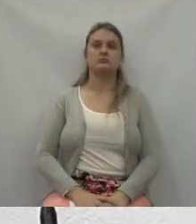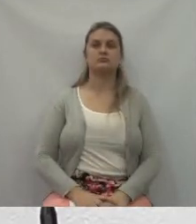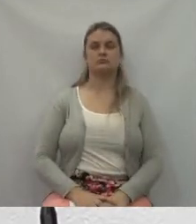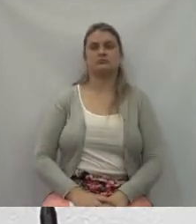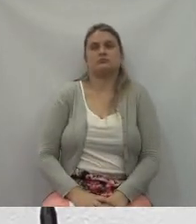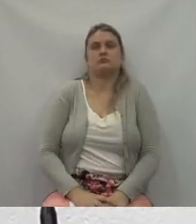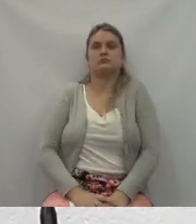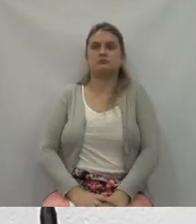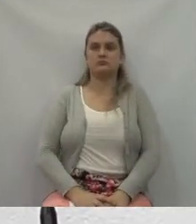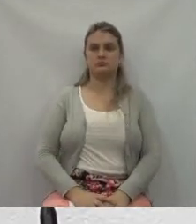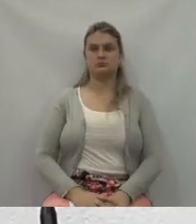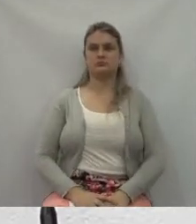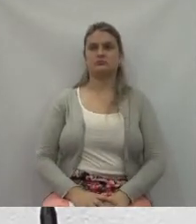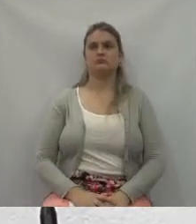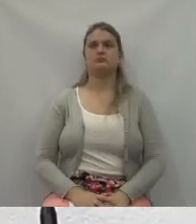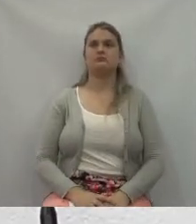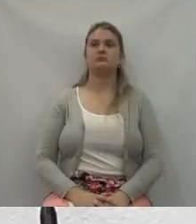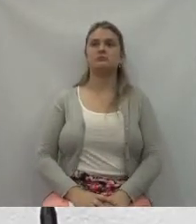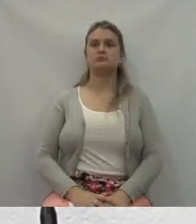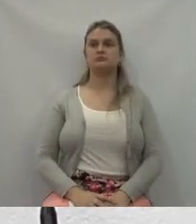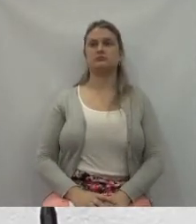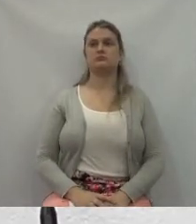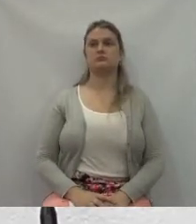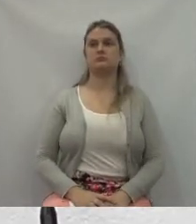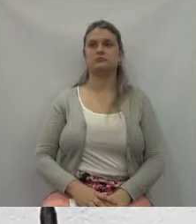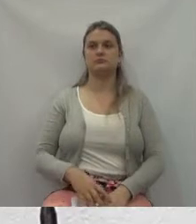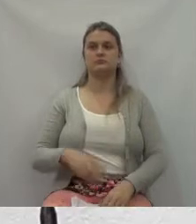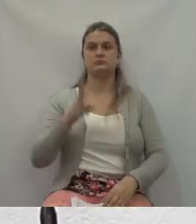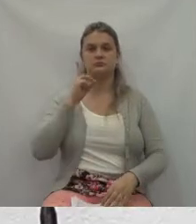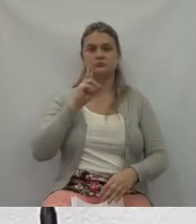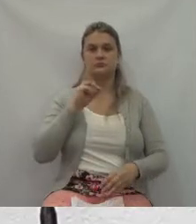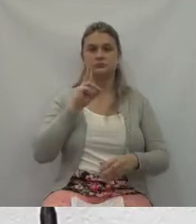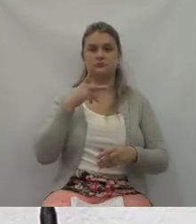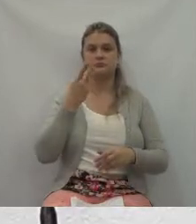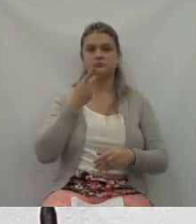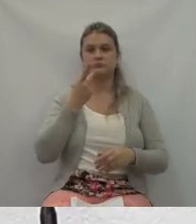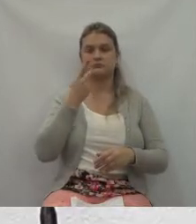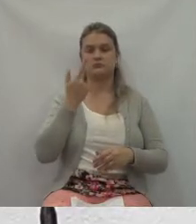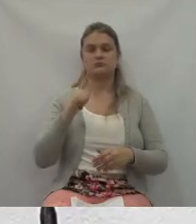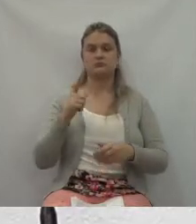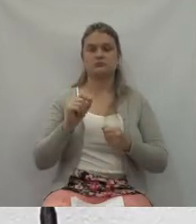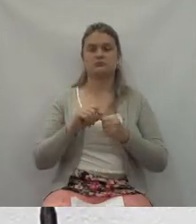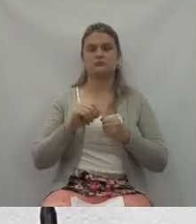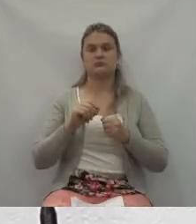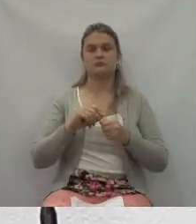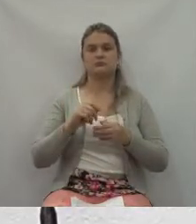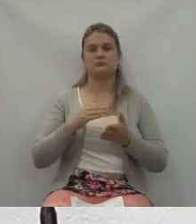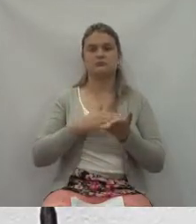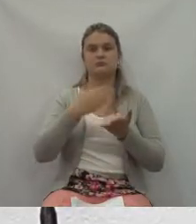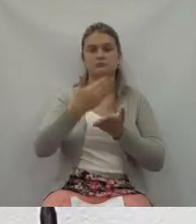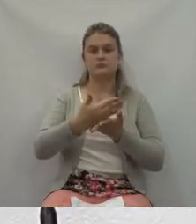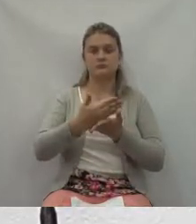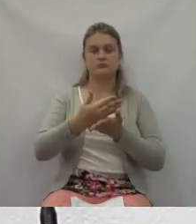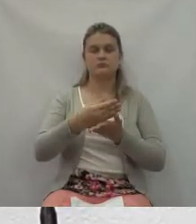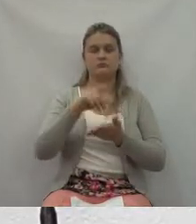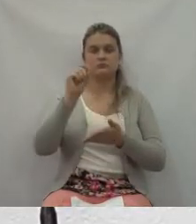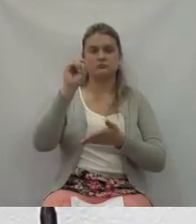nos repassa e nos repassamos em seguinte aos investigadores de campo,